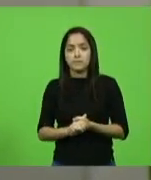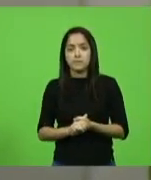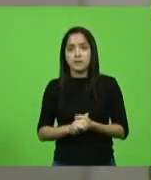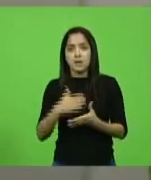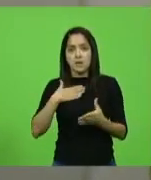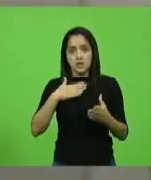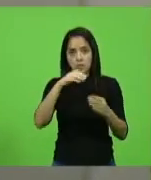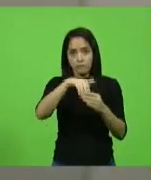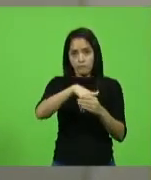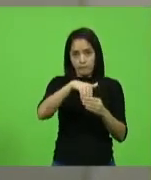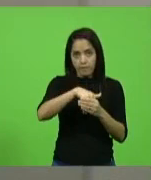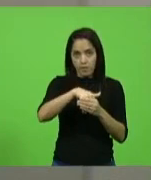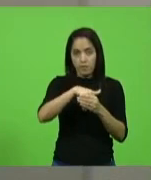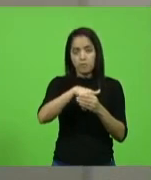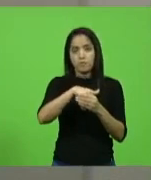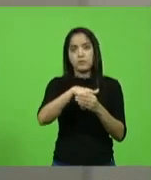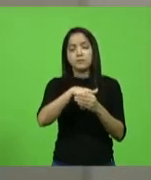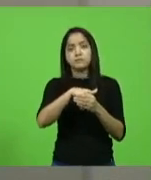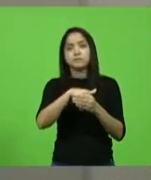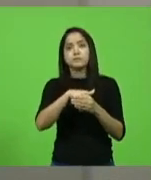voto Altair Silva,